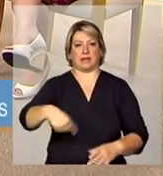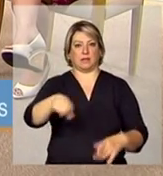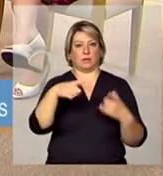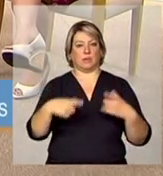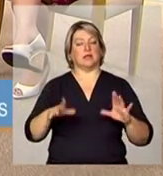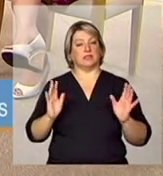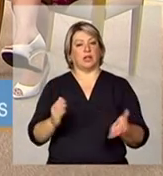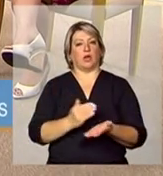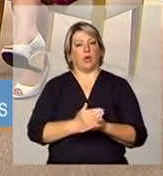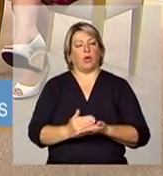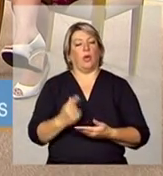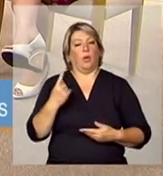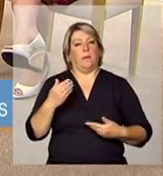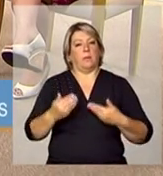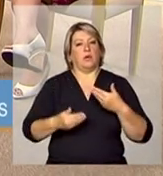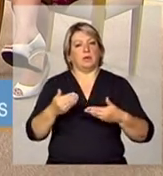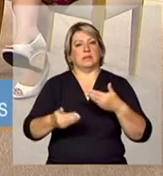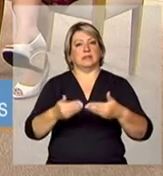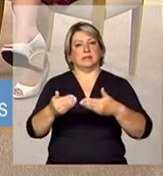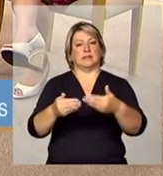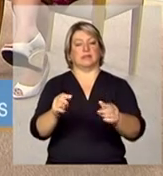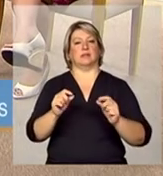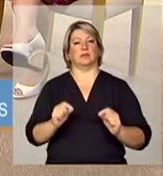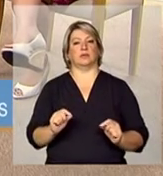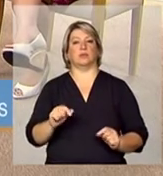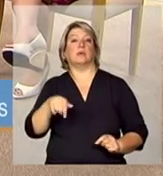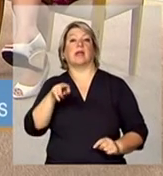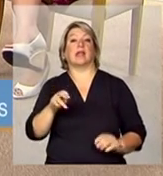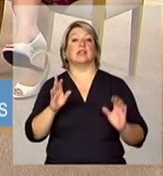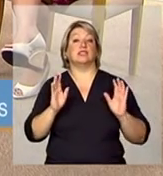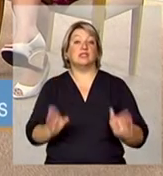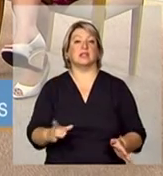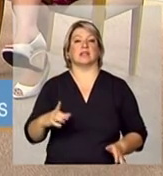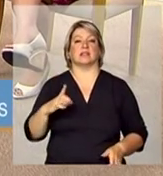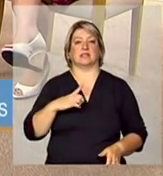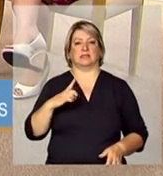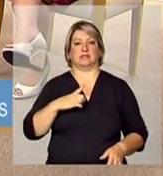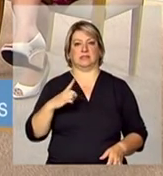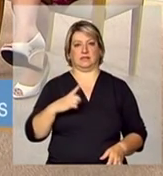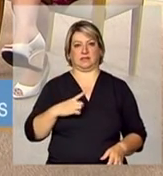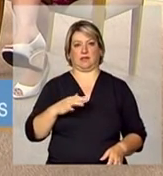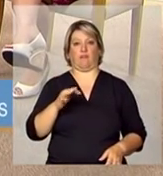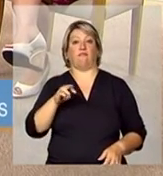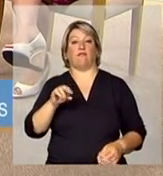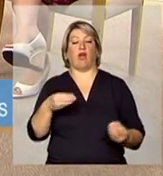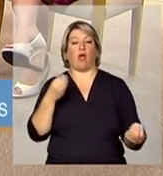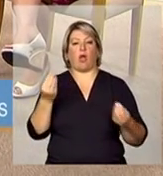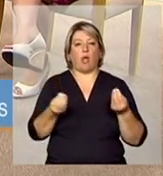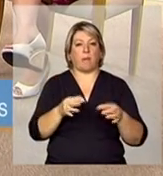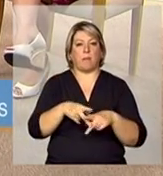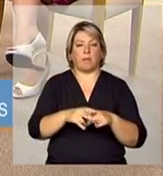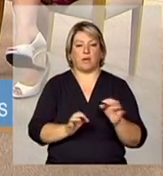processo com quem já tinha alguma forma de reordenamento o que a gente avaliou em 2012